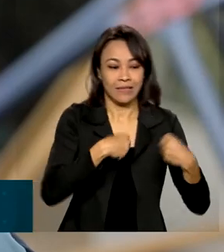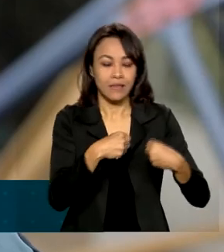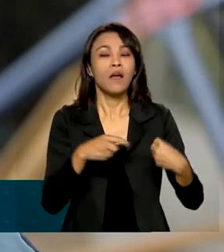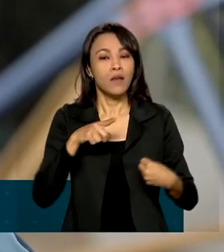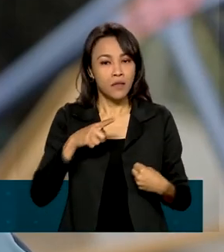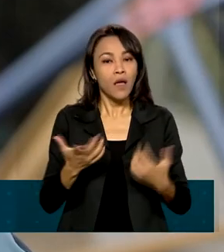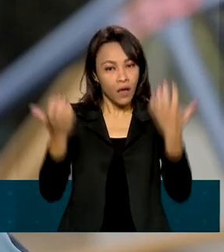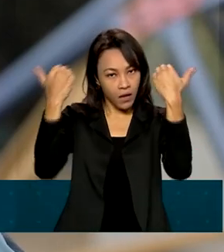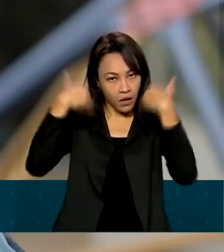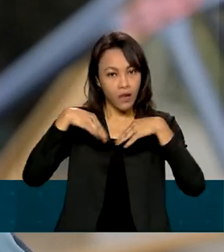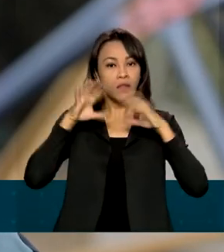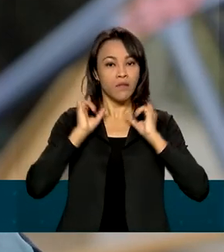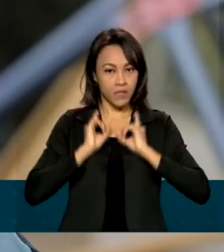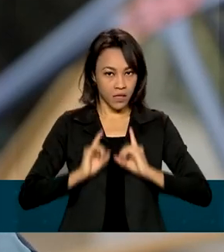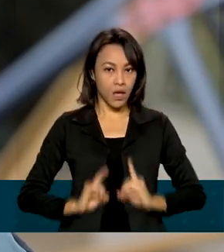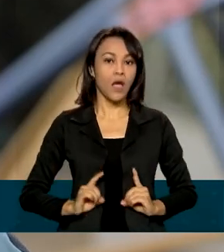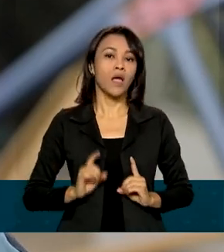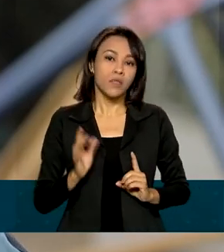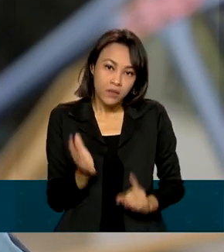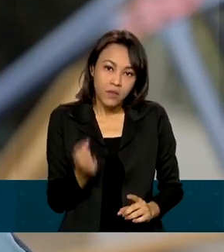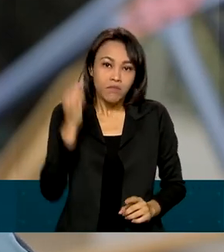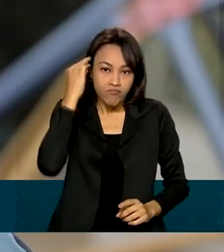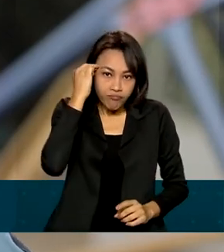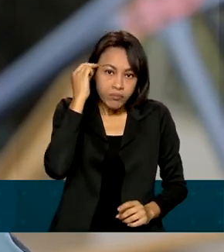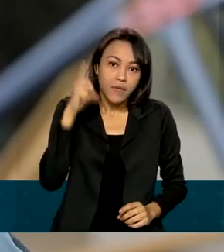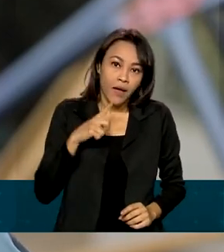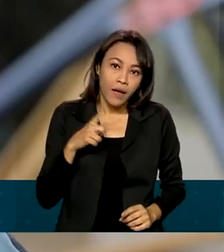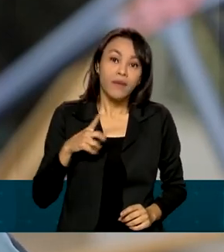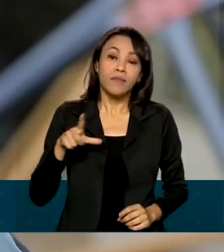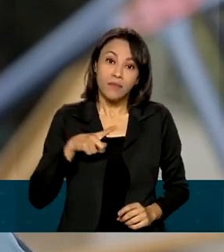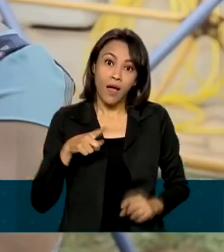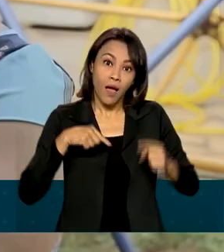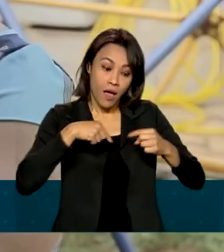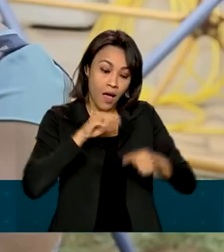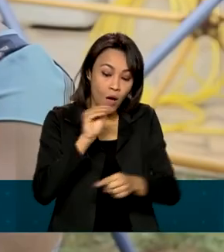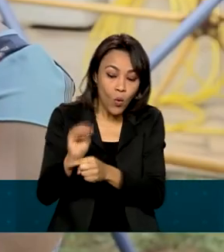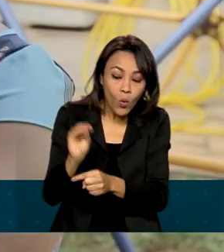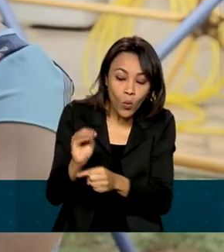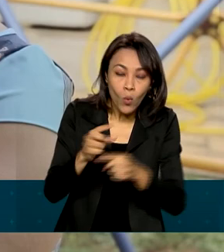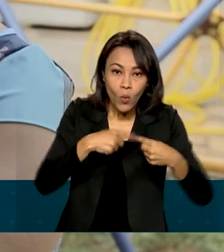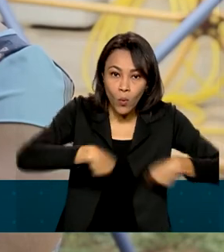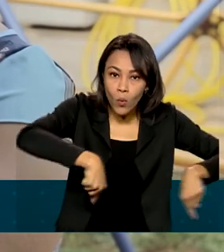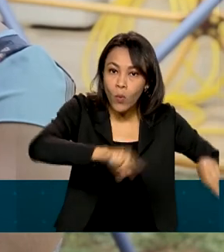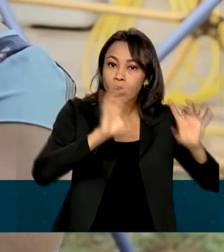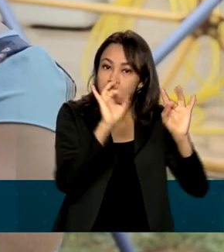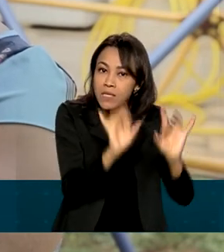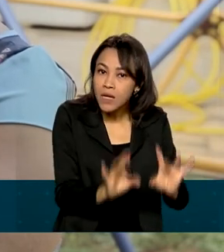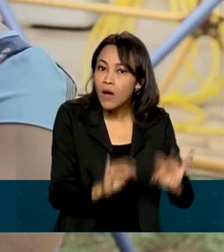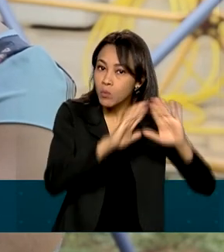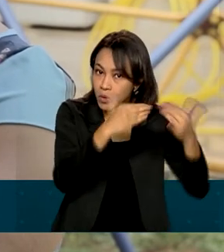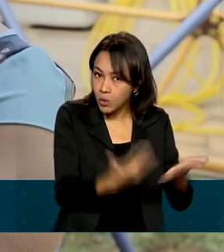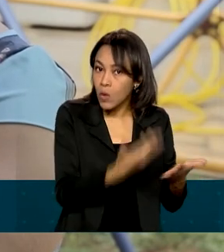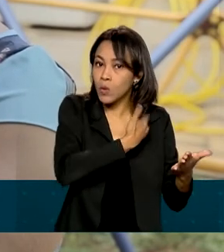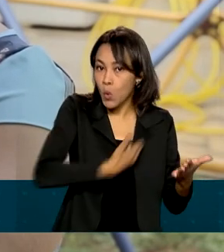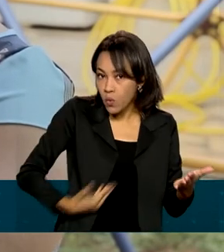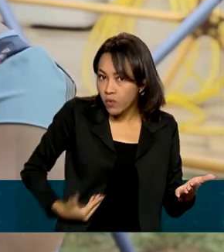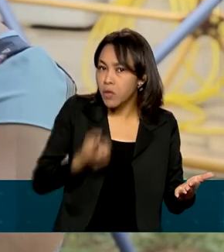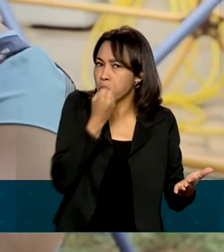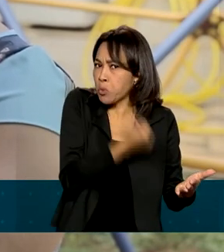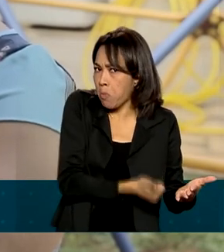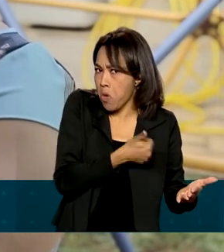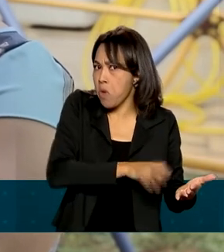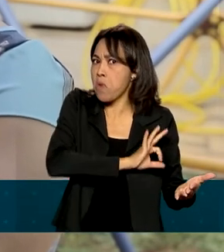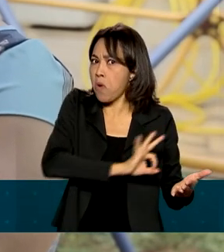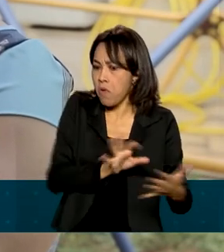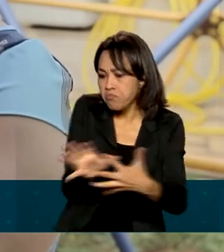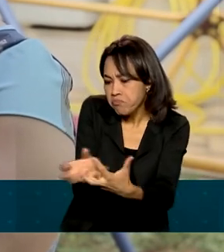deficiência intelectual, está sendo atendido em classe especial, numa escola pública, muito bem acolhido pela escola